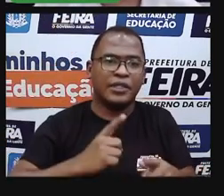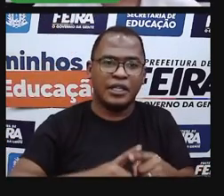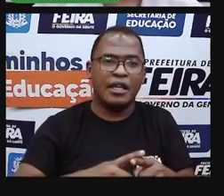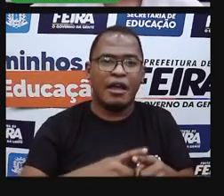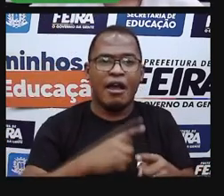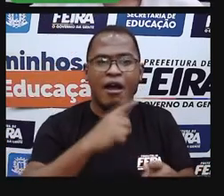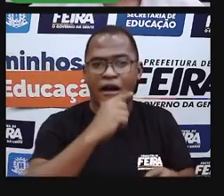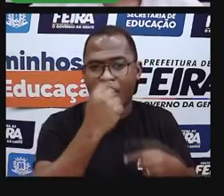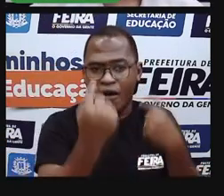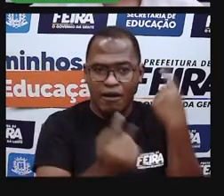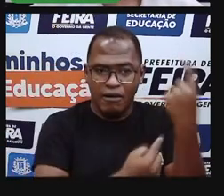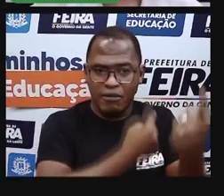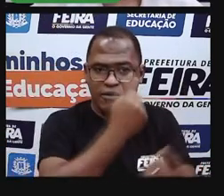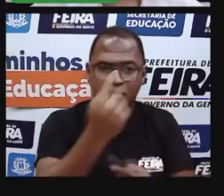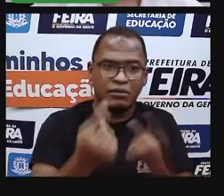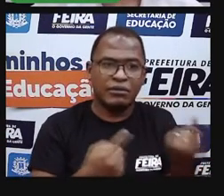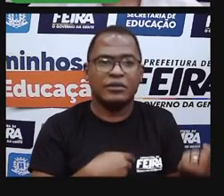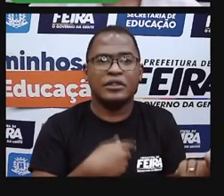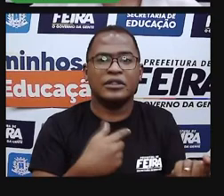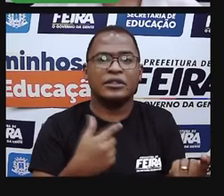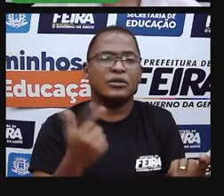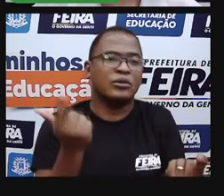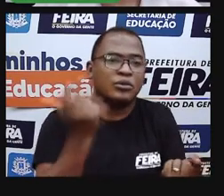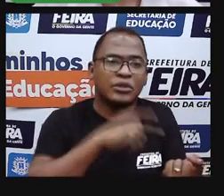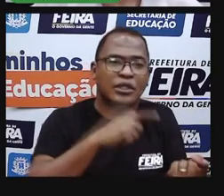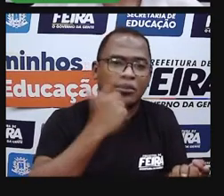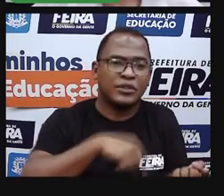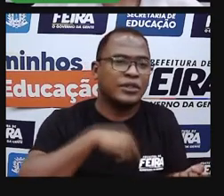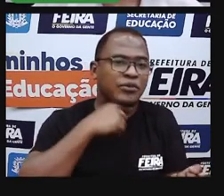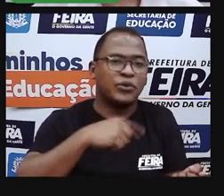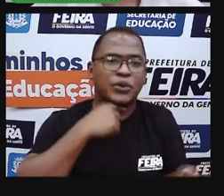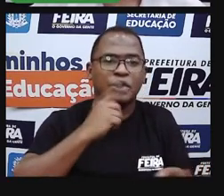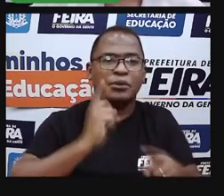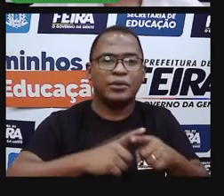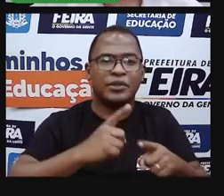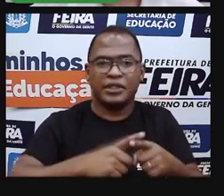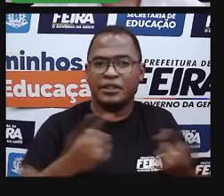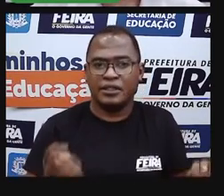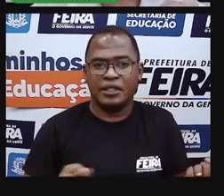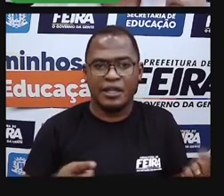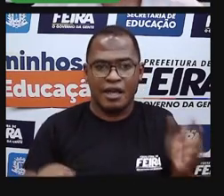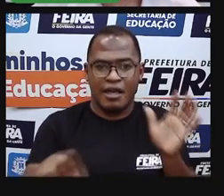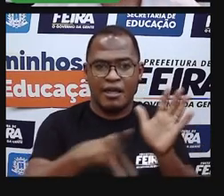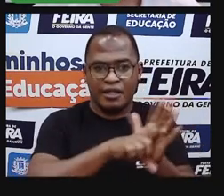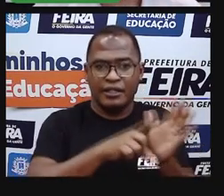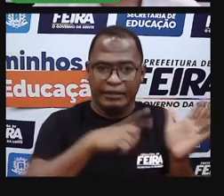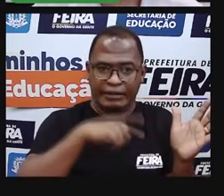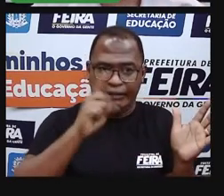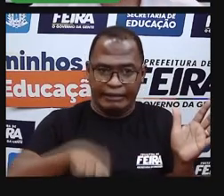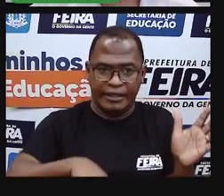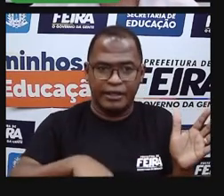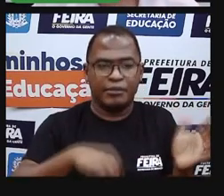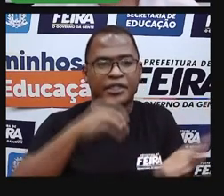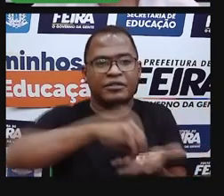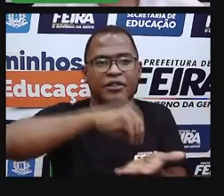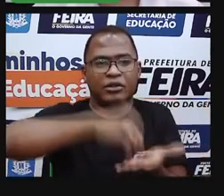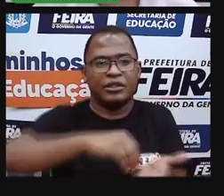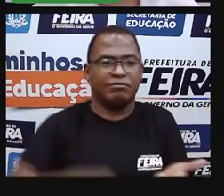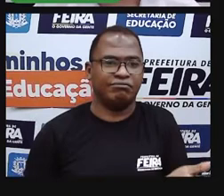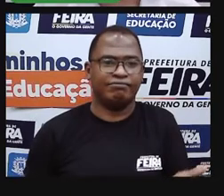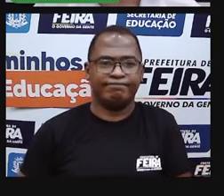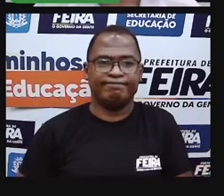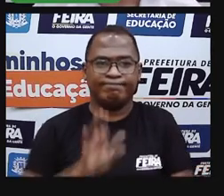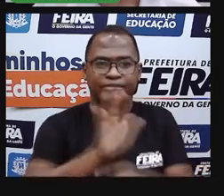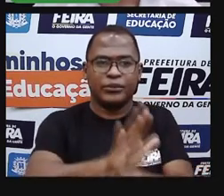muito para conquistar esses direitos. Temos também outra comunidade extremamente rica, preciosa e